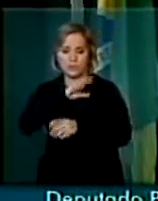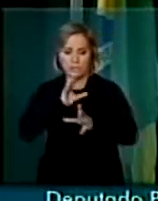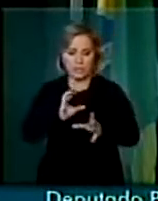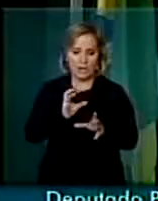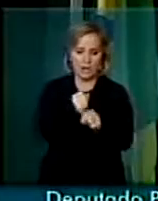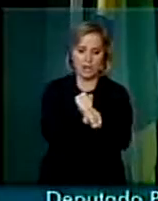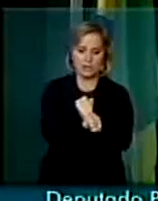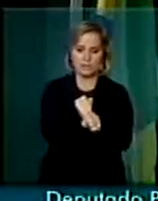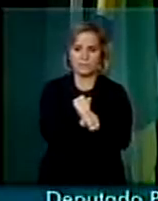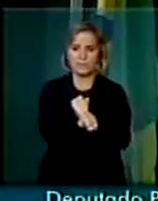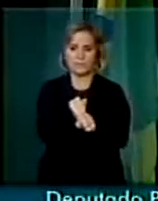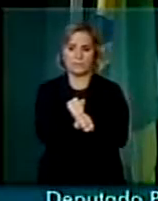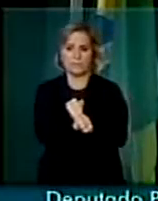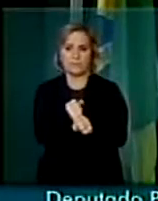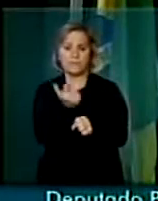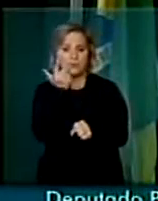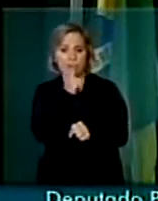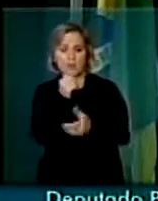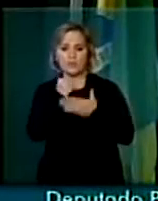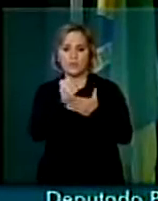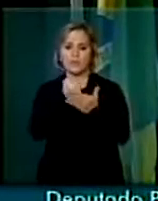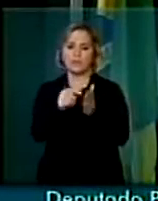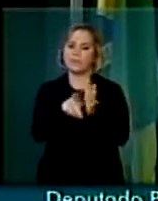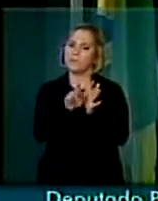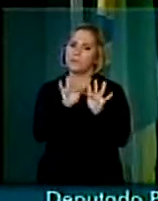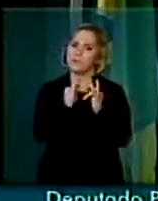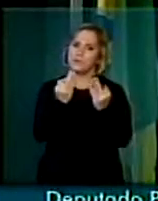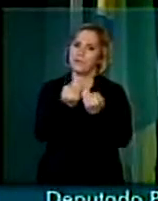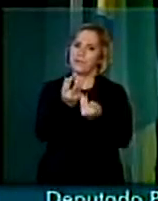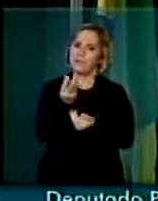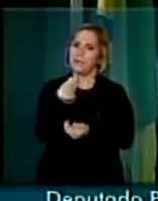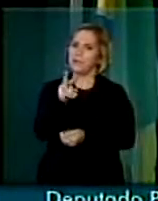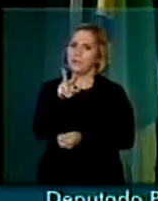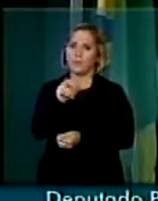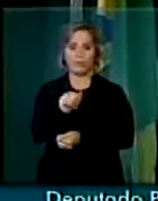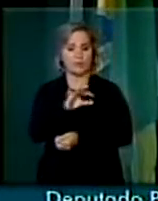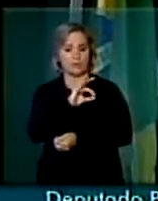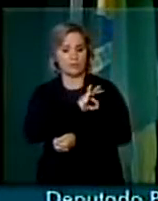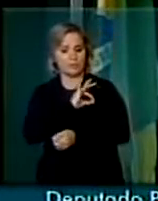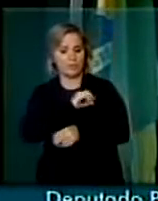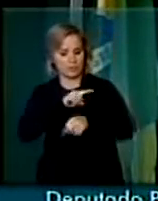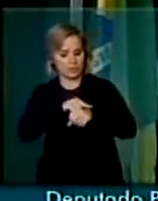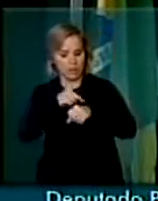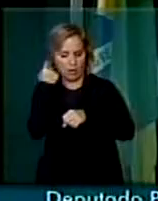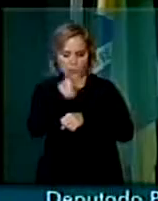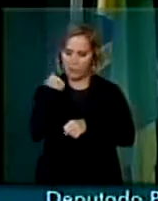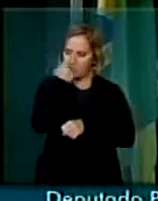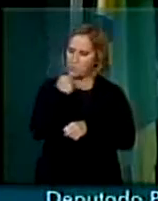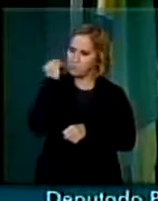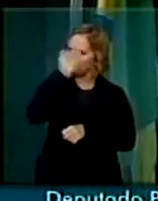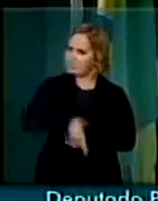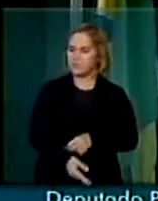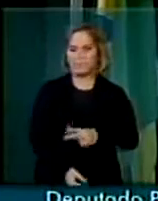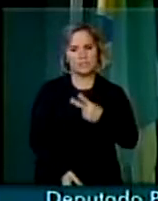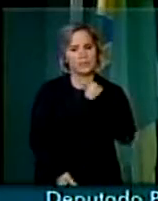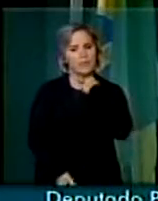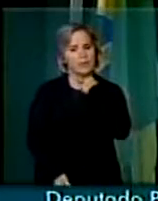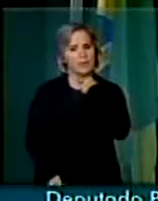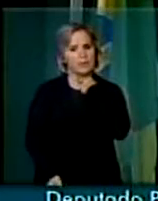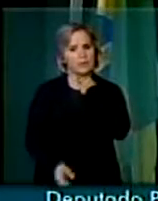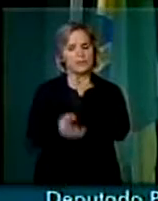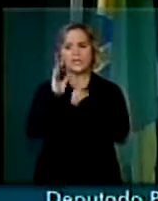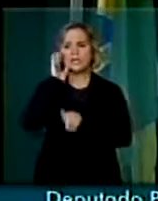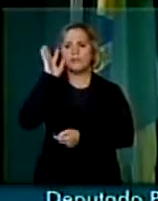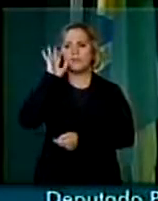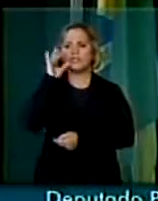que faz com que, muitas vezes, ele não possa ser um policial em tempo integral. Você imagina um